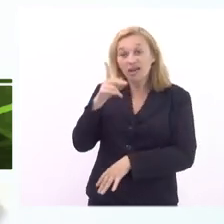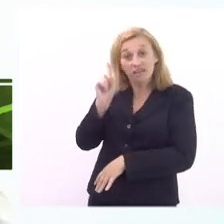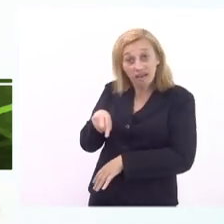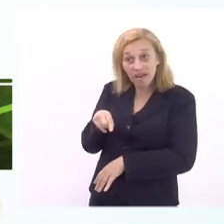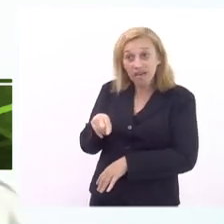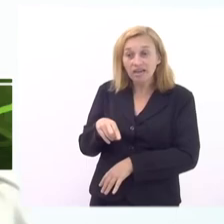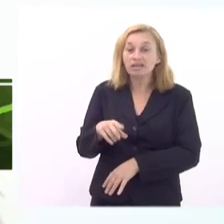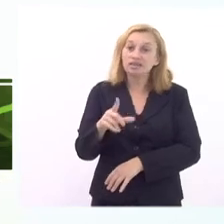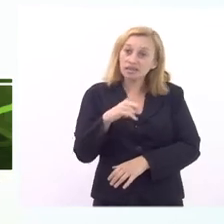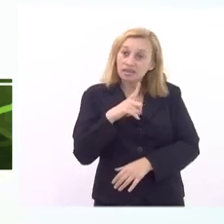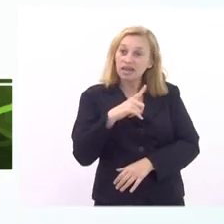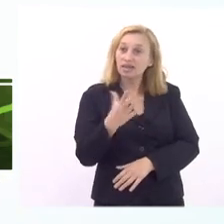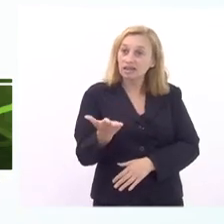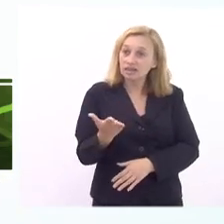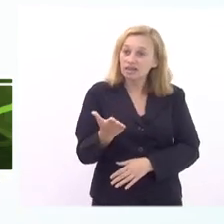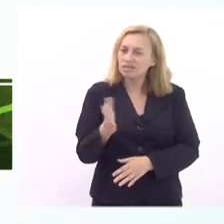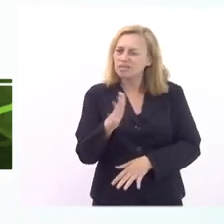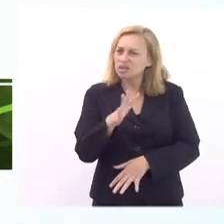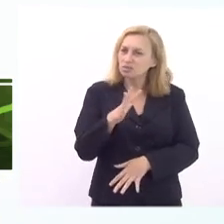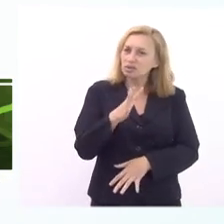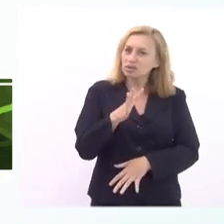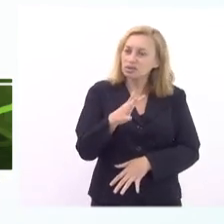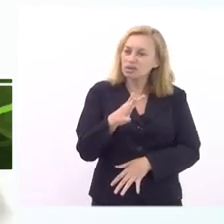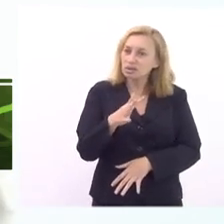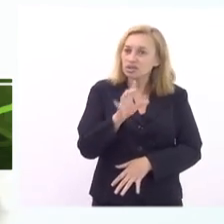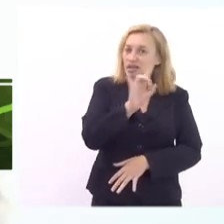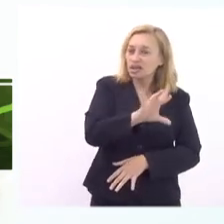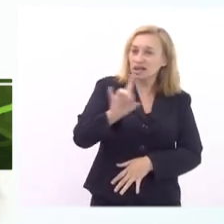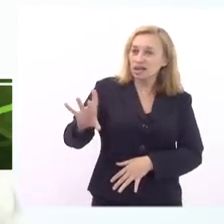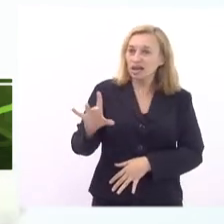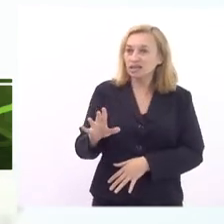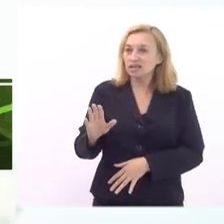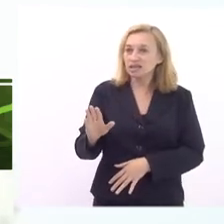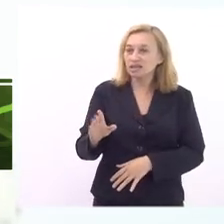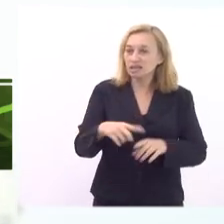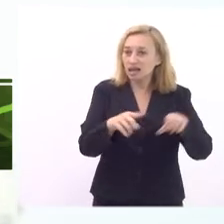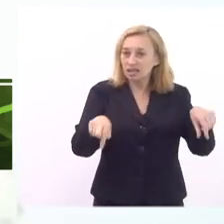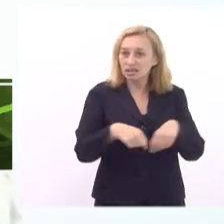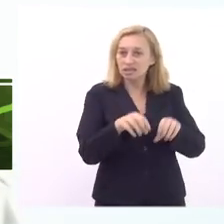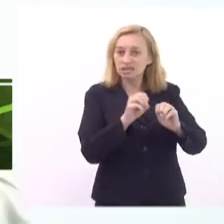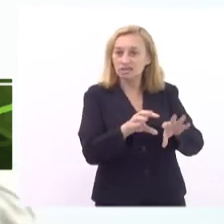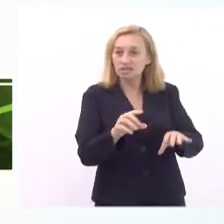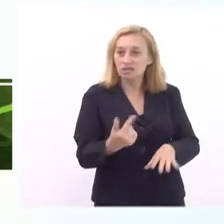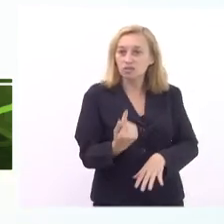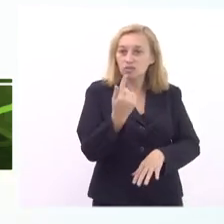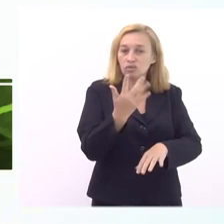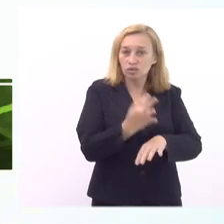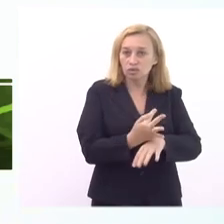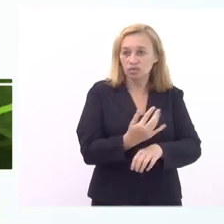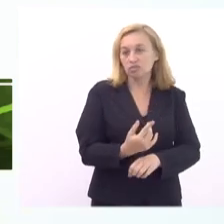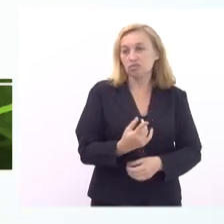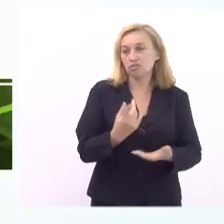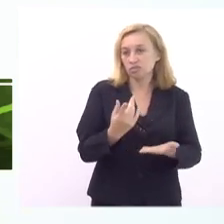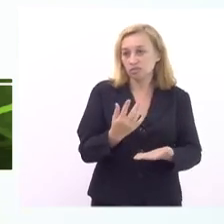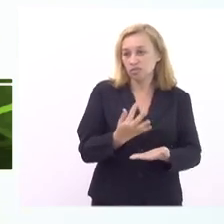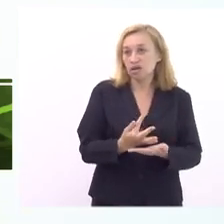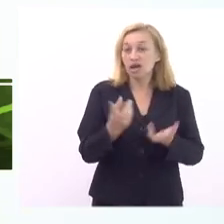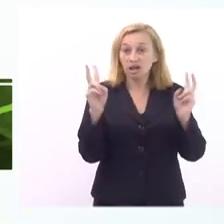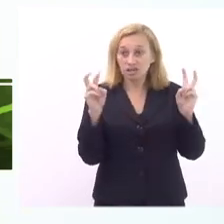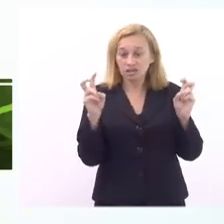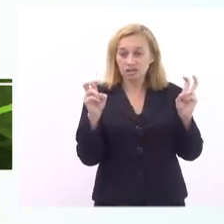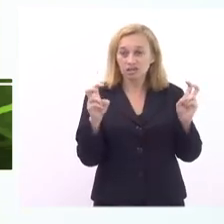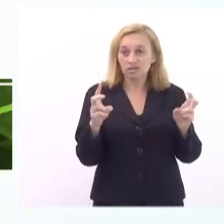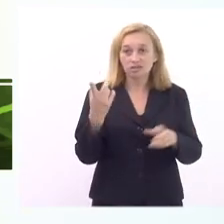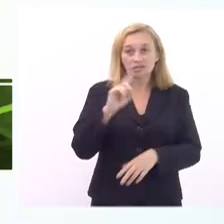de que a gente tem aí em média cada turma pelo menos faltando um professor então são questões que não podem ser